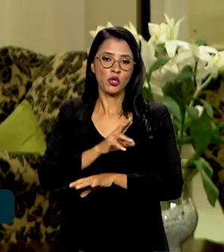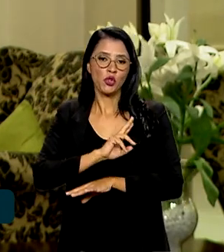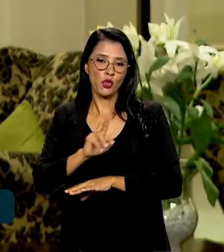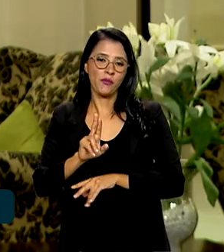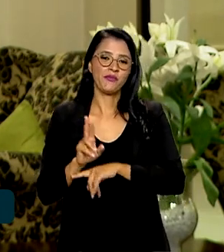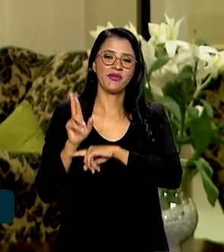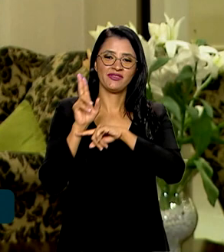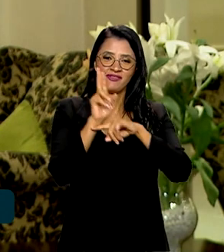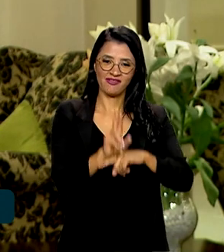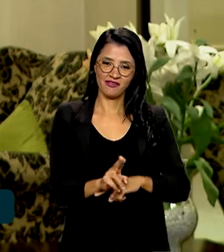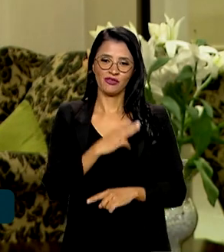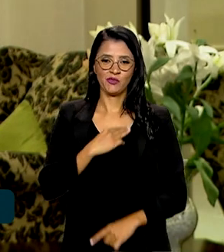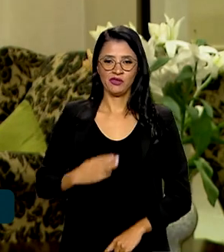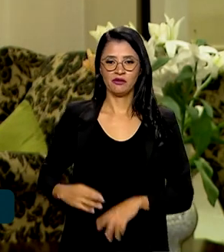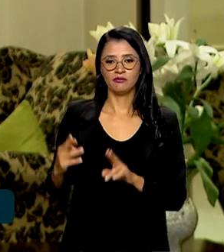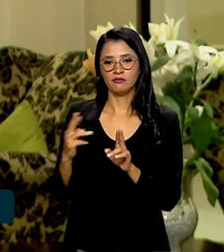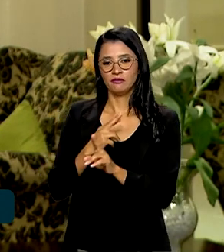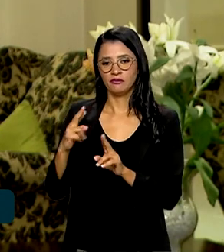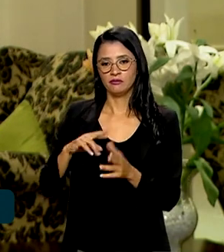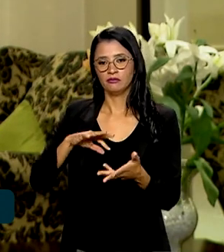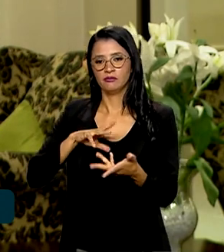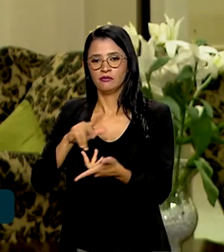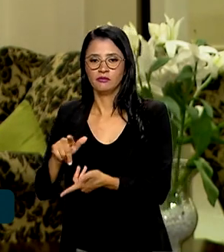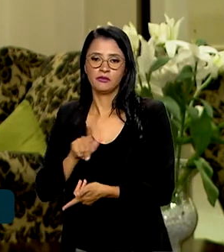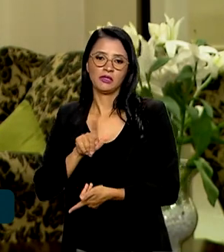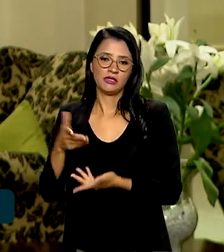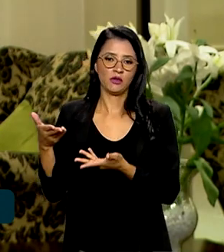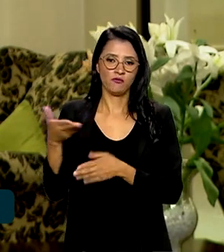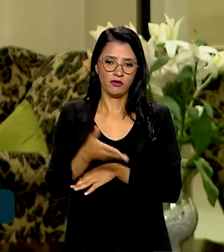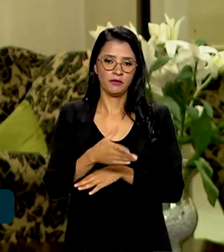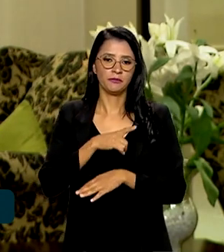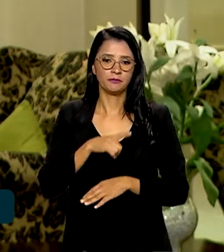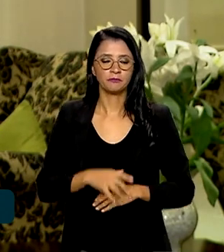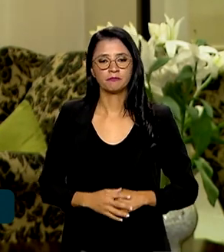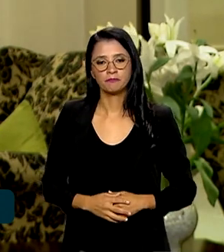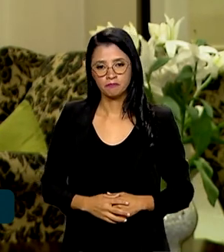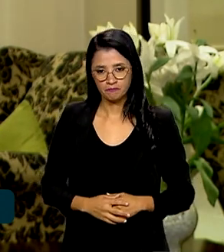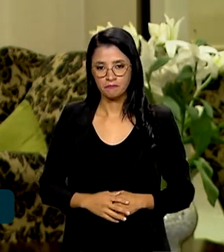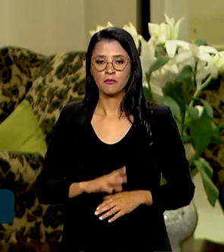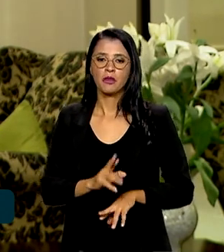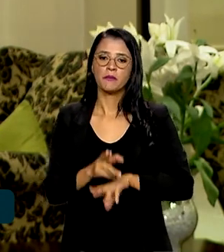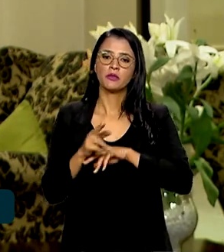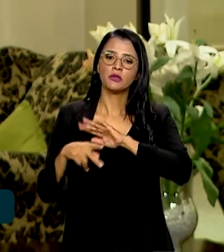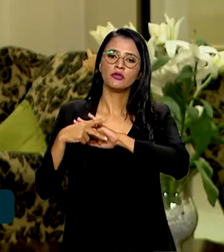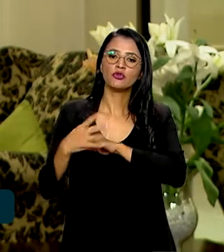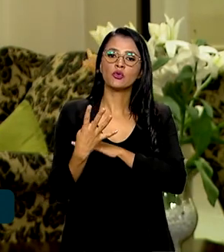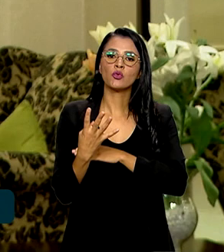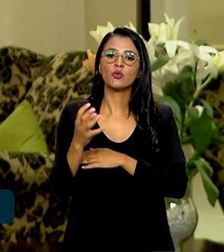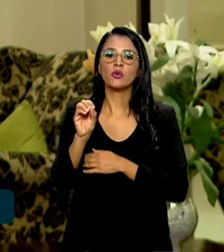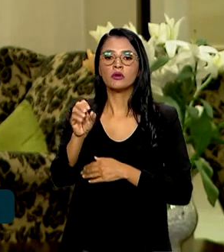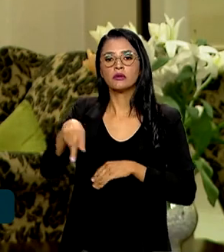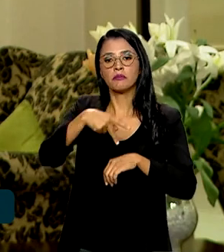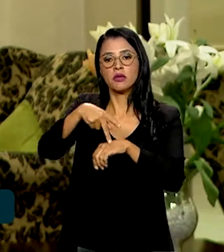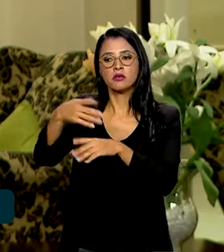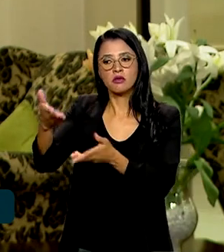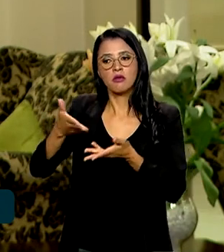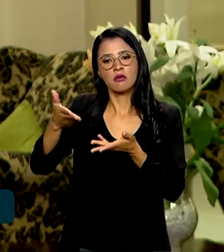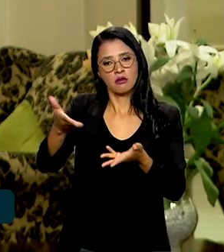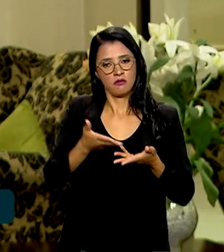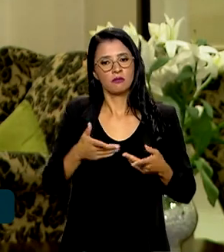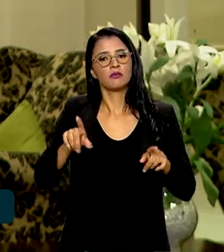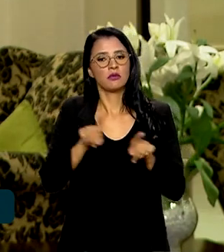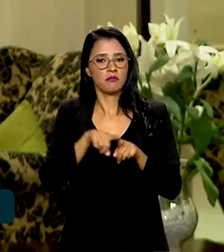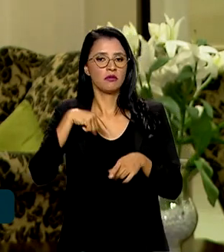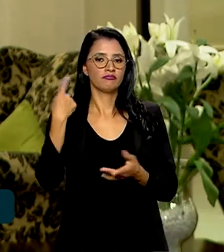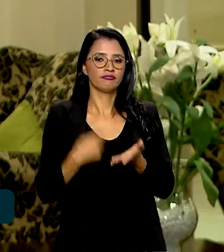país é o ministro das Relações Exteriores, Sergei Lavrov. Representantes de 40 países convidados também